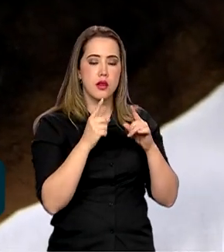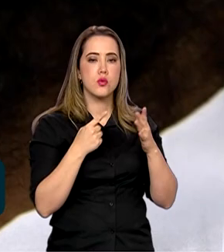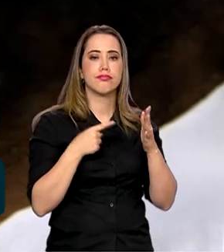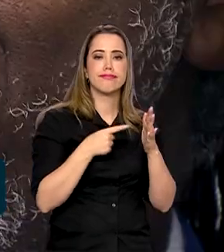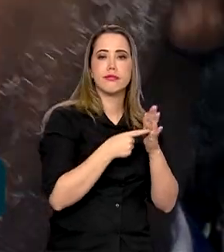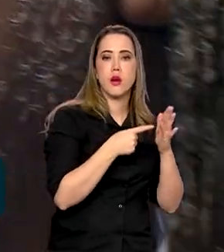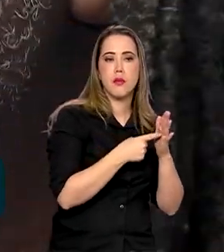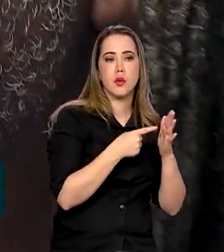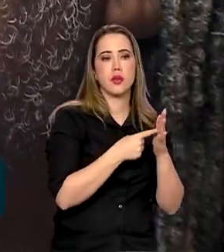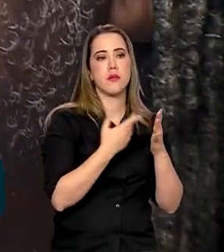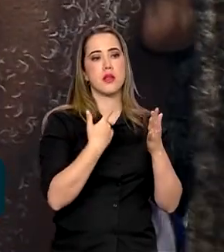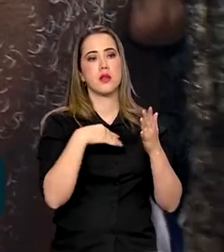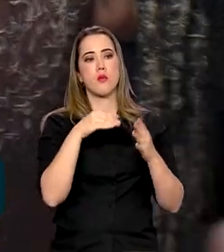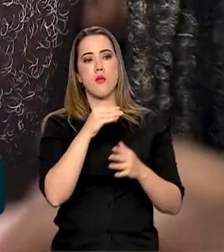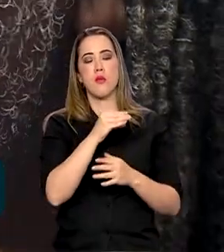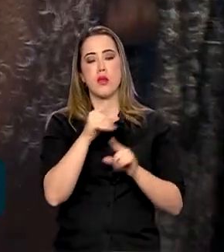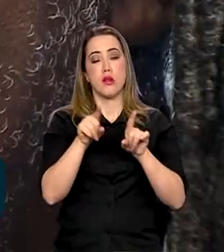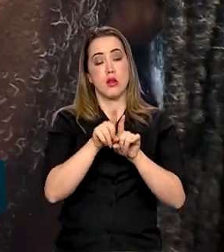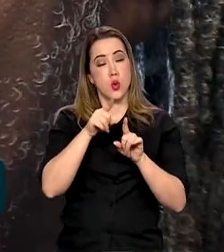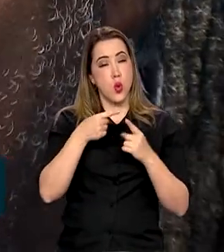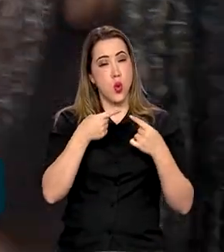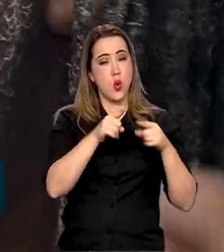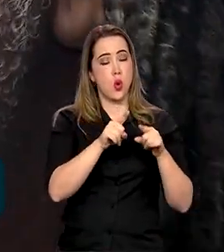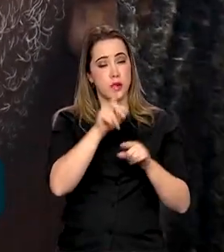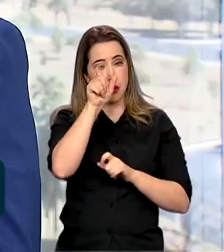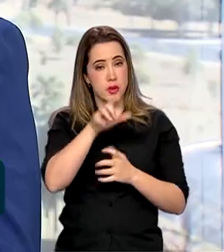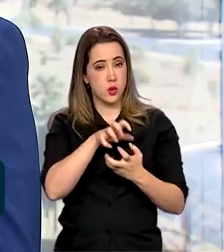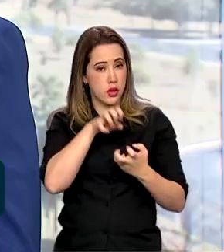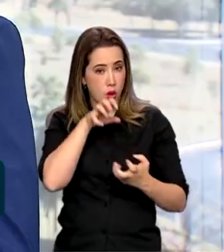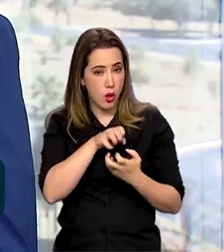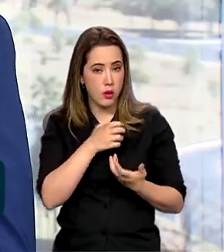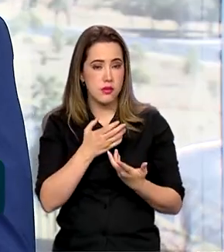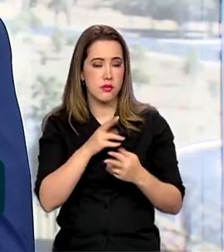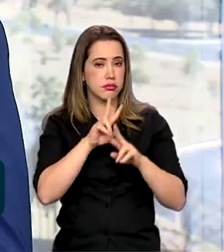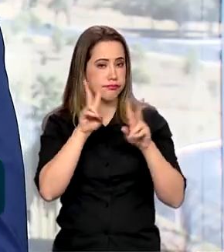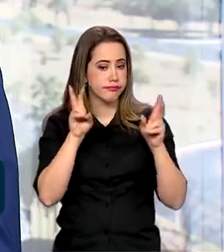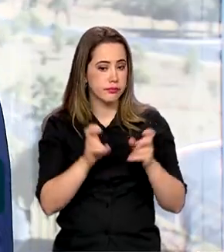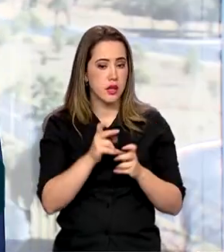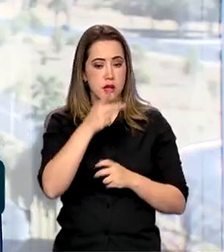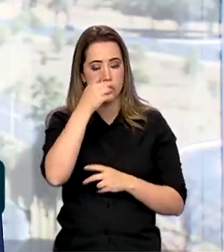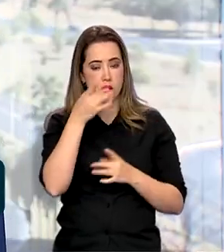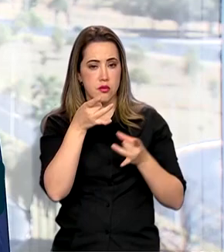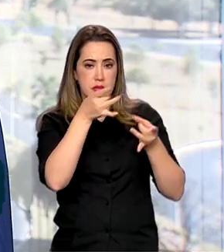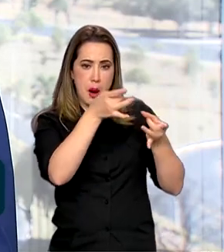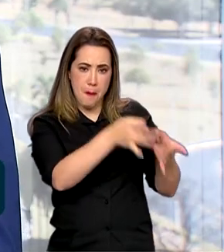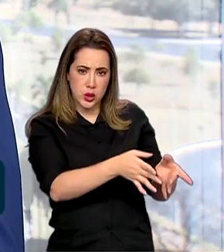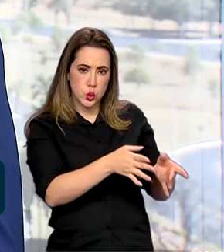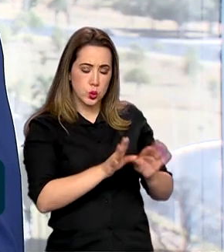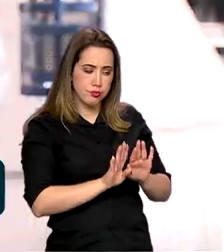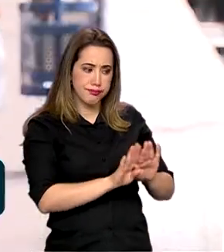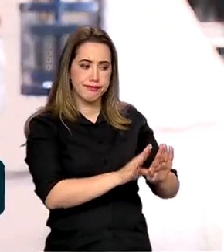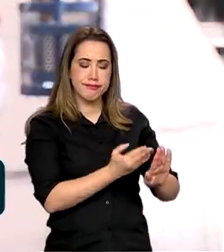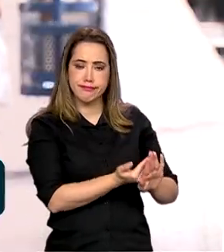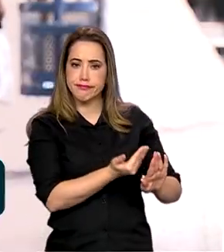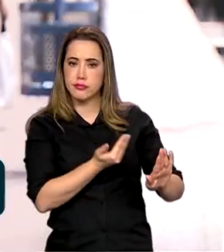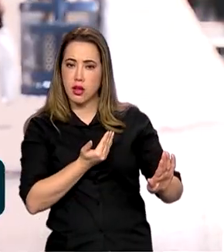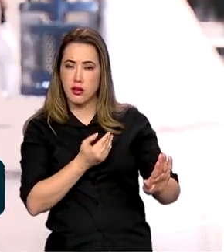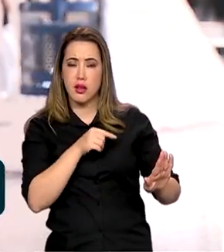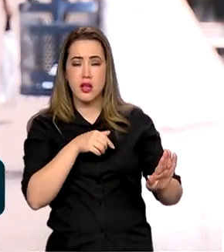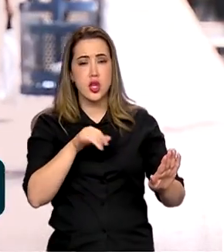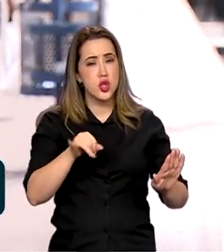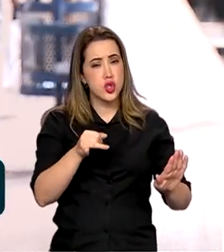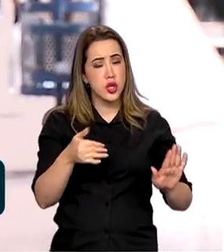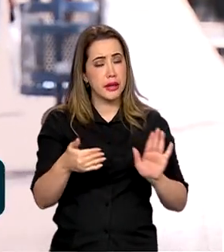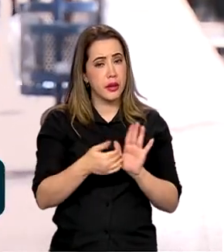pessoa idosa. E no que se refere ao abandono, entre janeiro e maio deste ano, foram mais